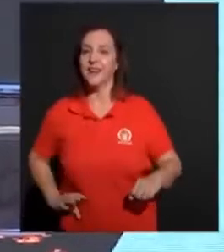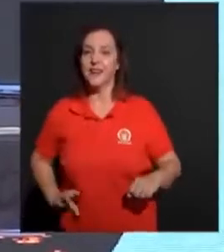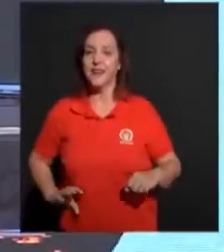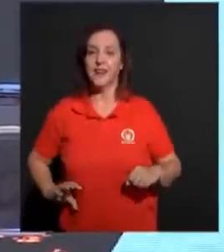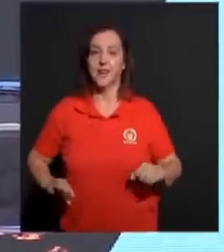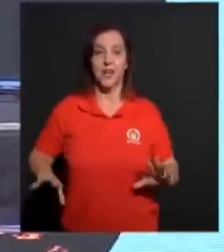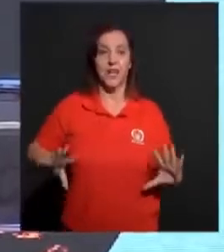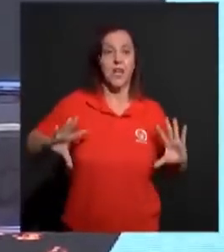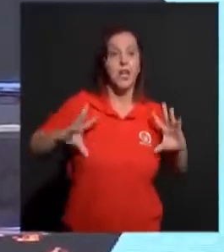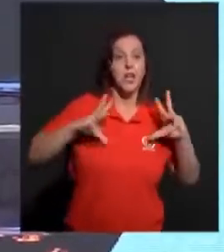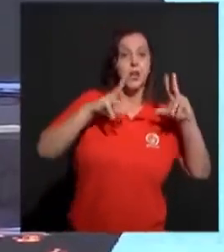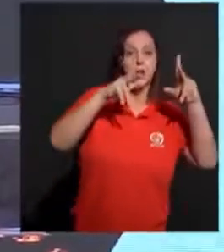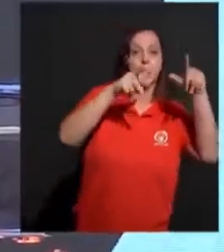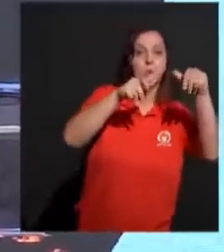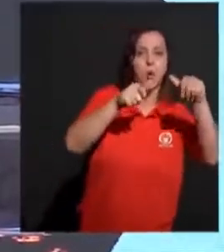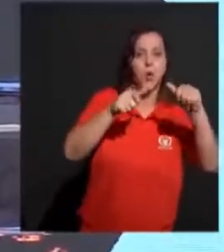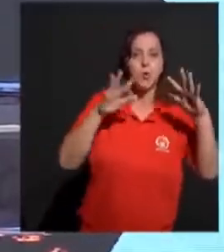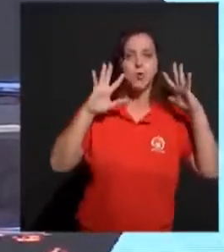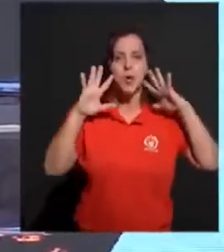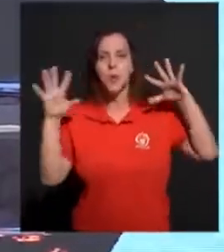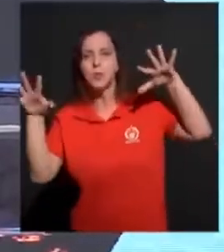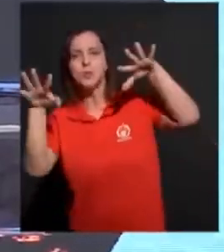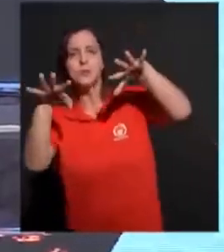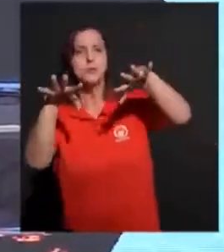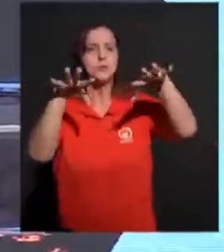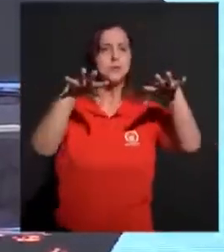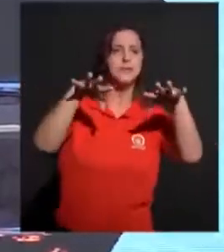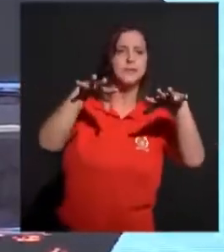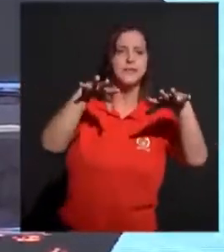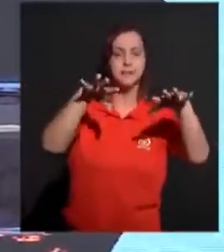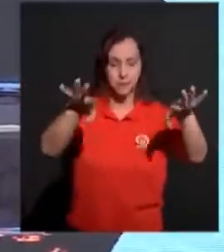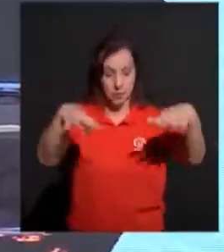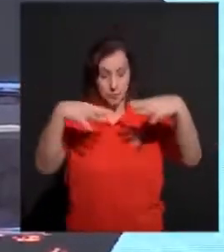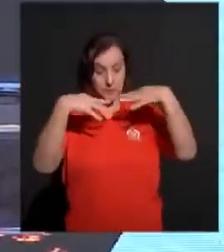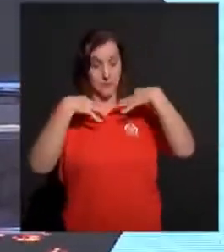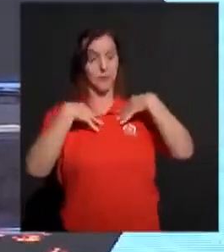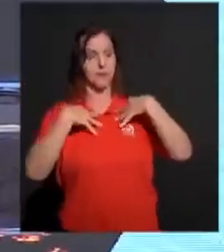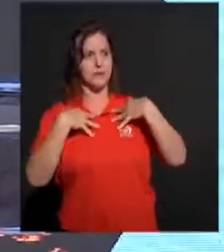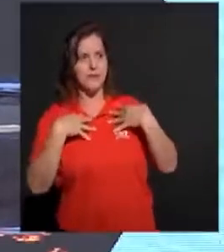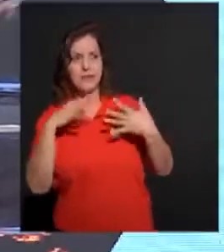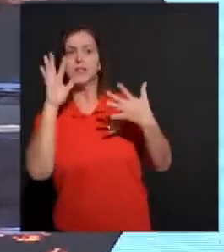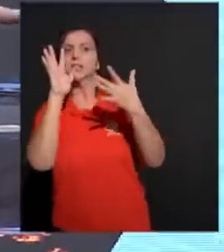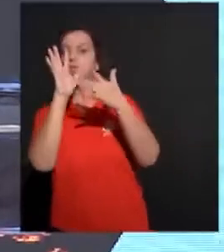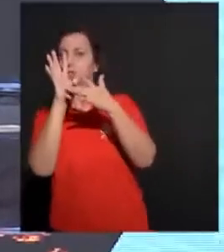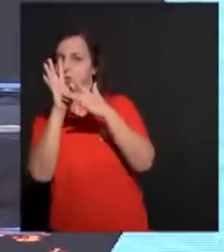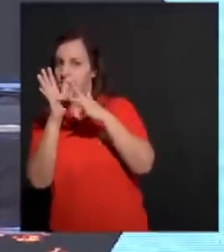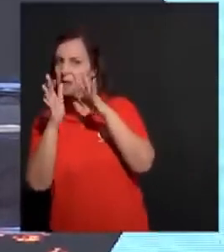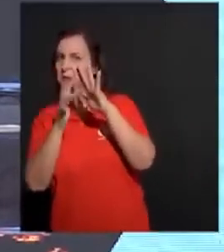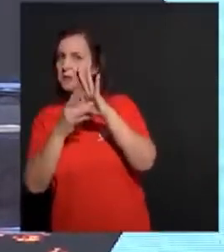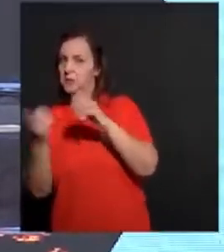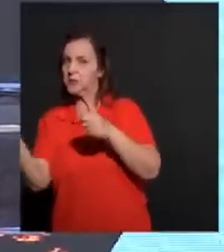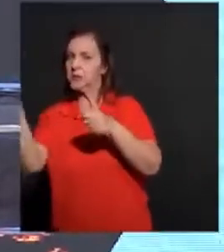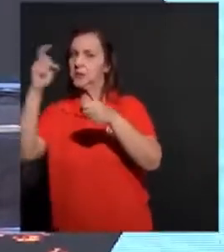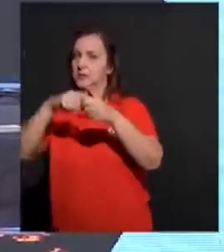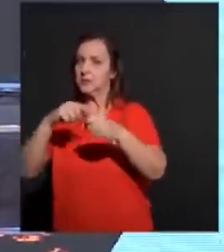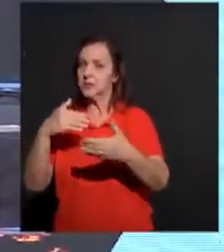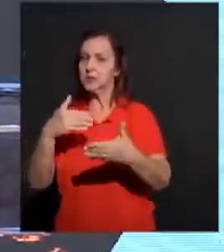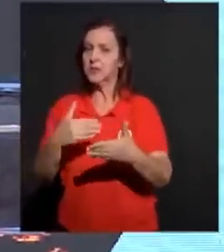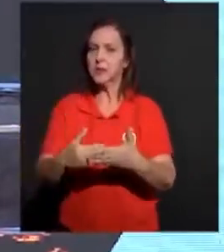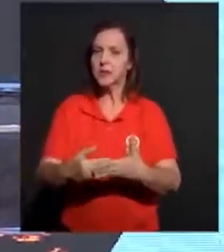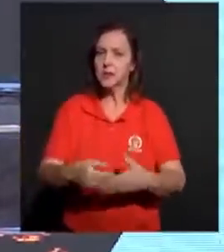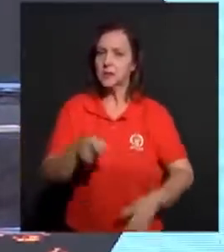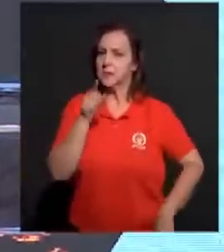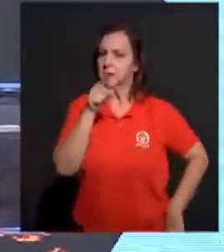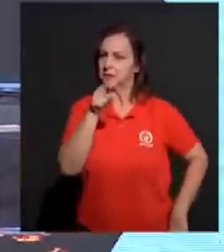para mim. Ele está olhando para você. E pensando assim. Jesus vai voltar. Mas olha como a noiva está